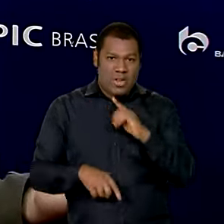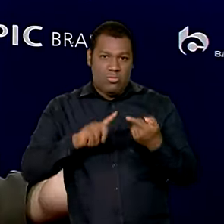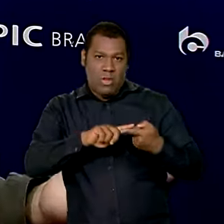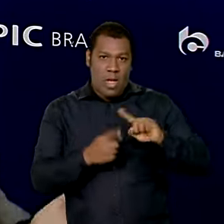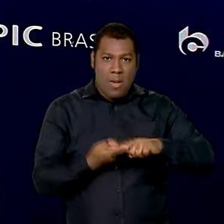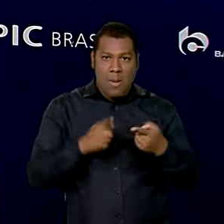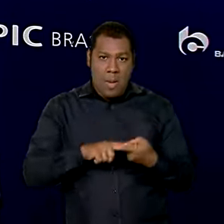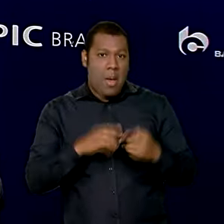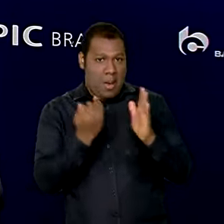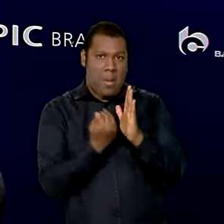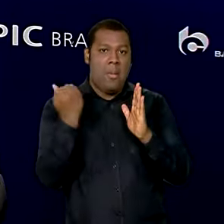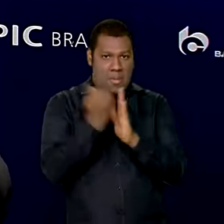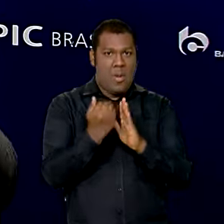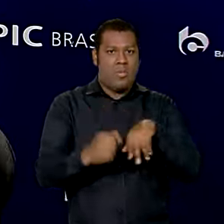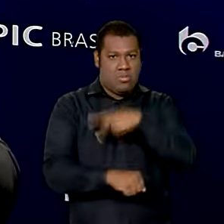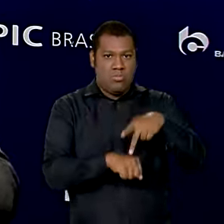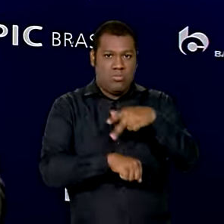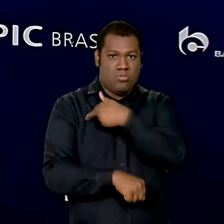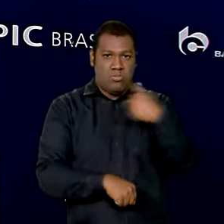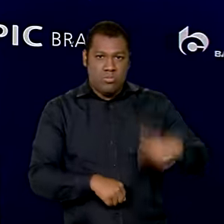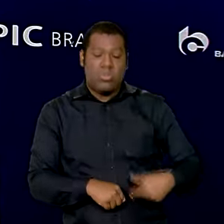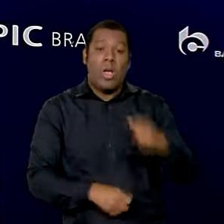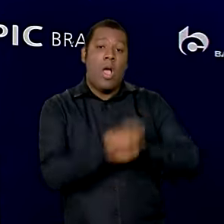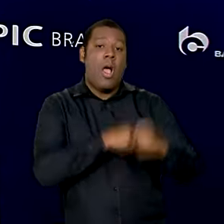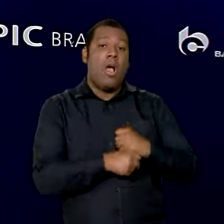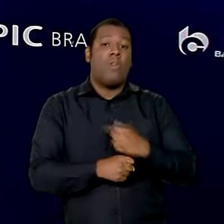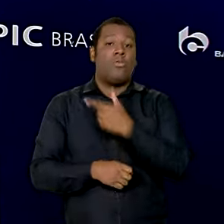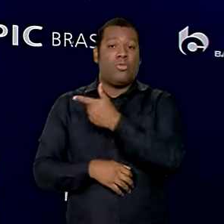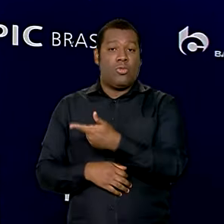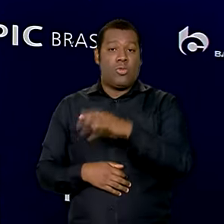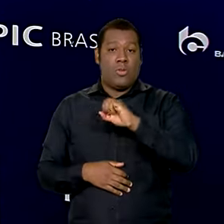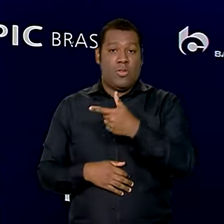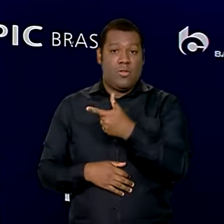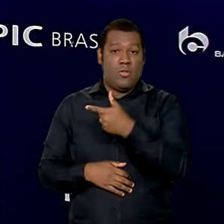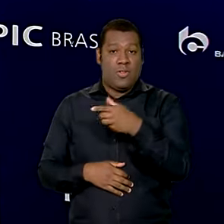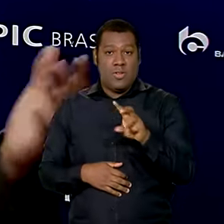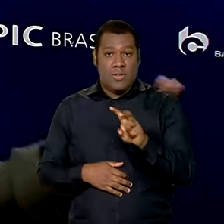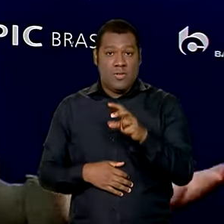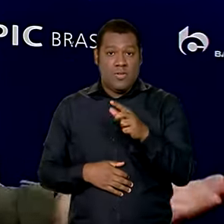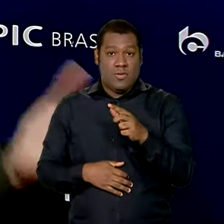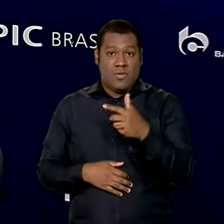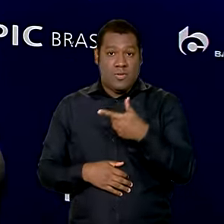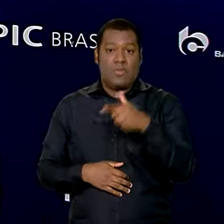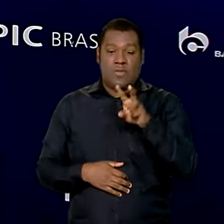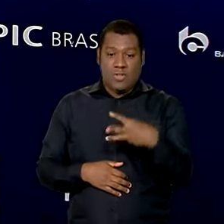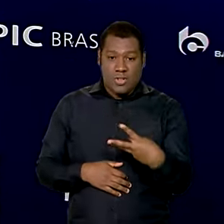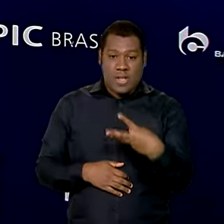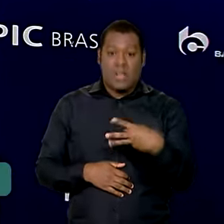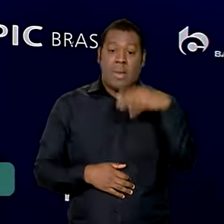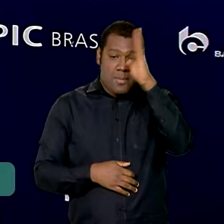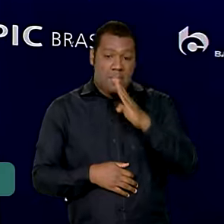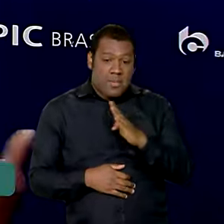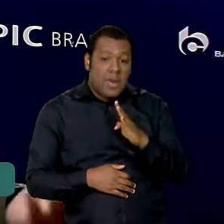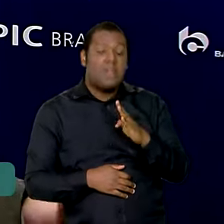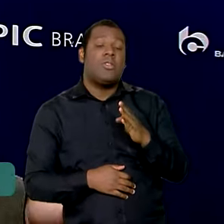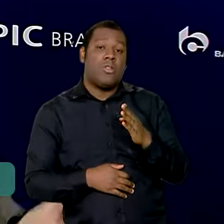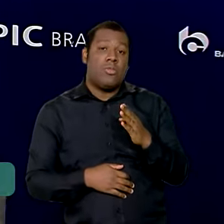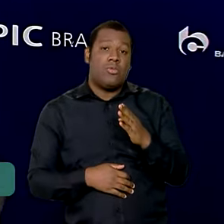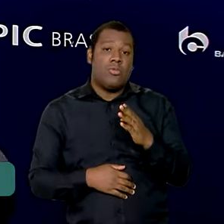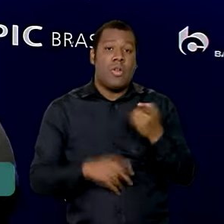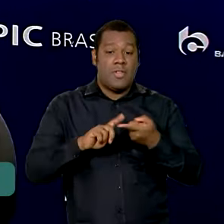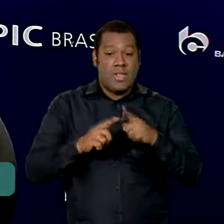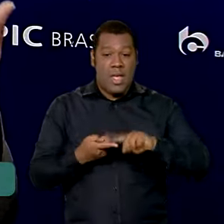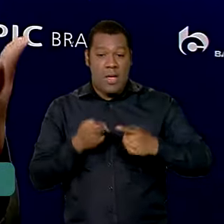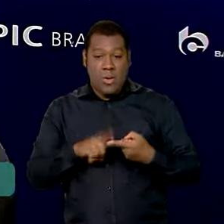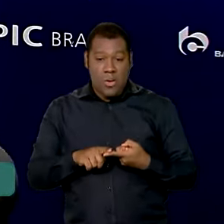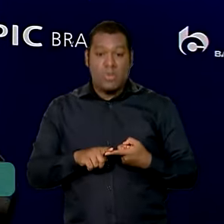No ano passado, foram exportados mais de 105 bilhões de dólares do Brasil para o país. Isso corresponde a